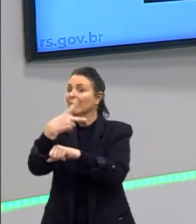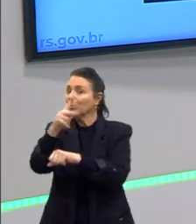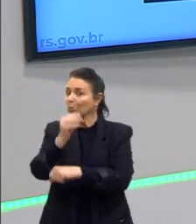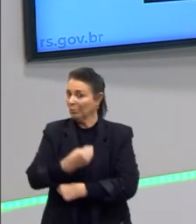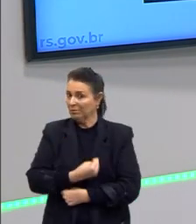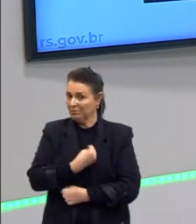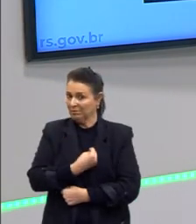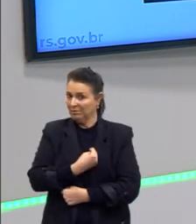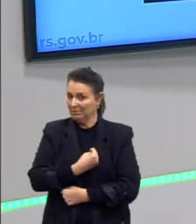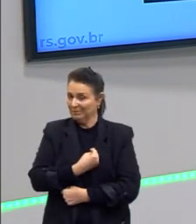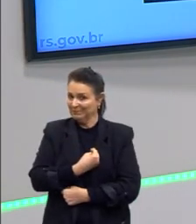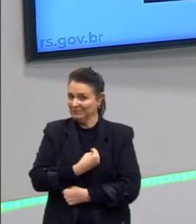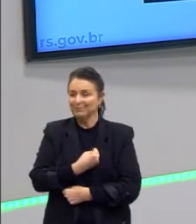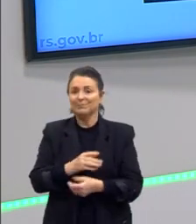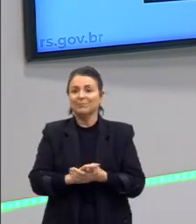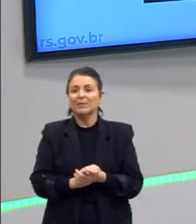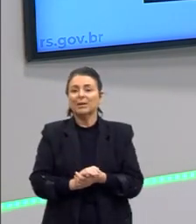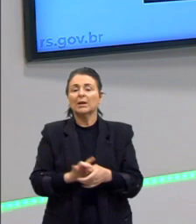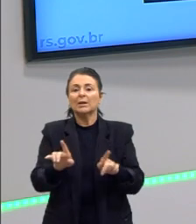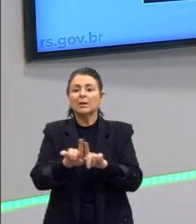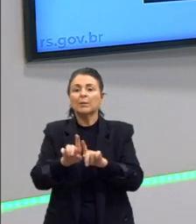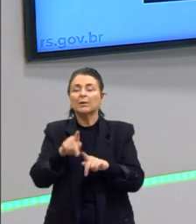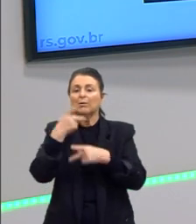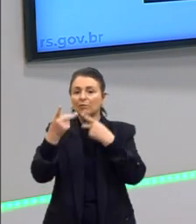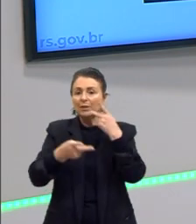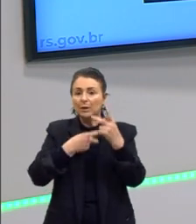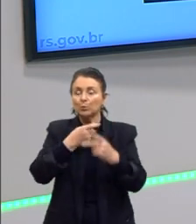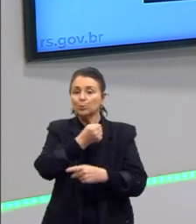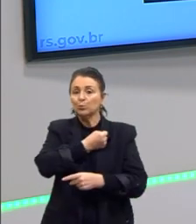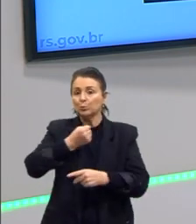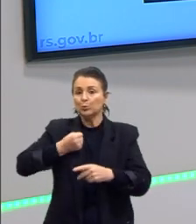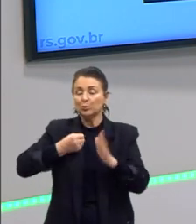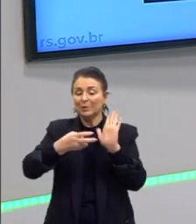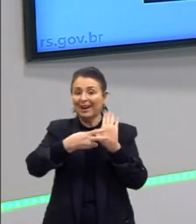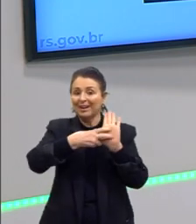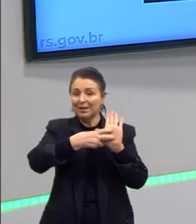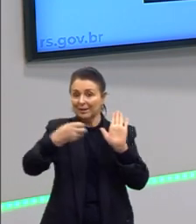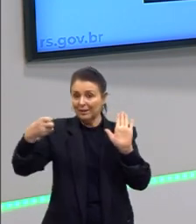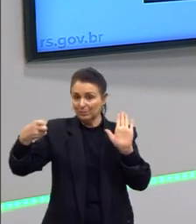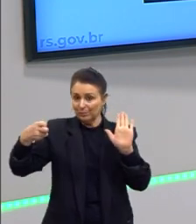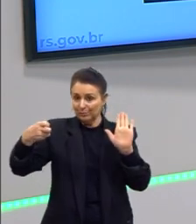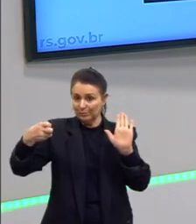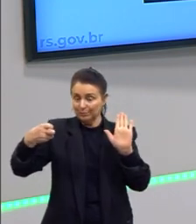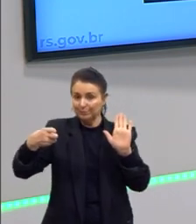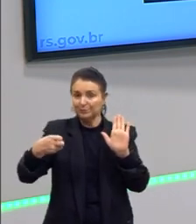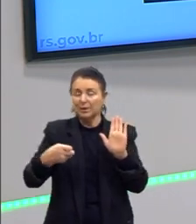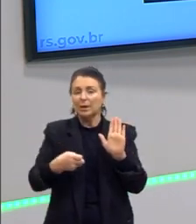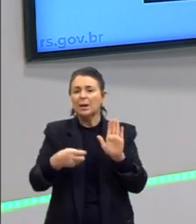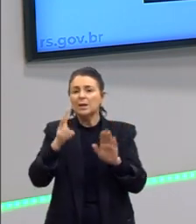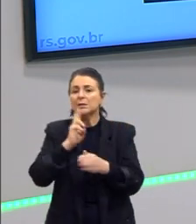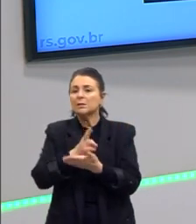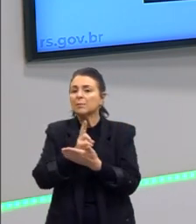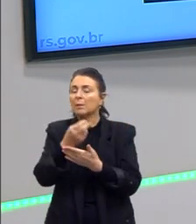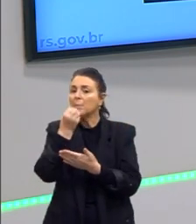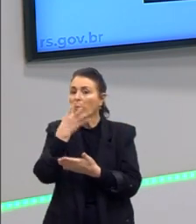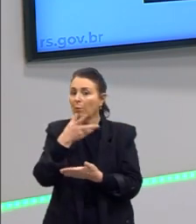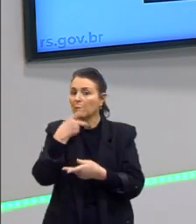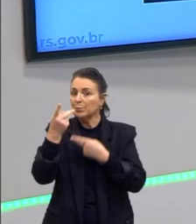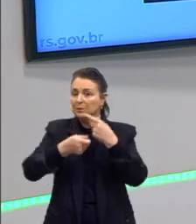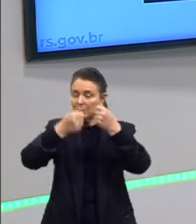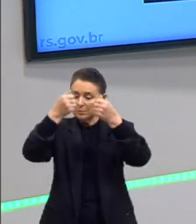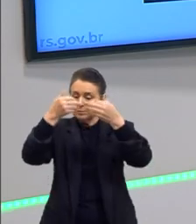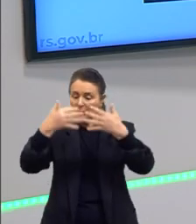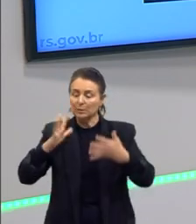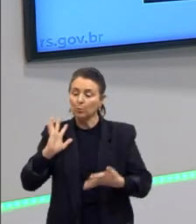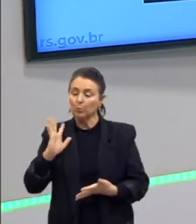E aqui, como a gente também está falando da criminalidade, eu trago alguns dados da criminalidade, sempre é bom salientar que, turma,